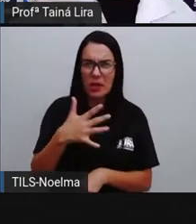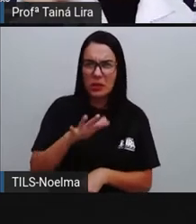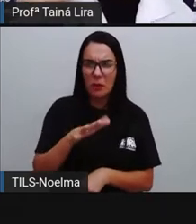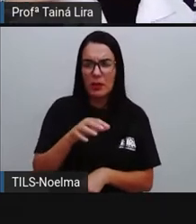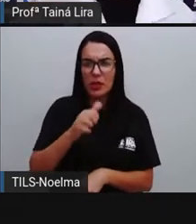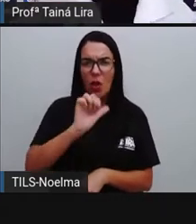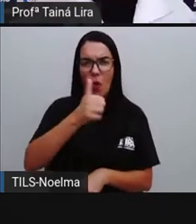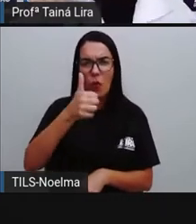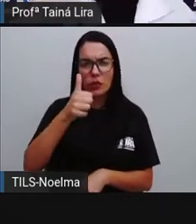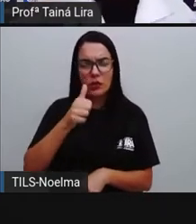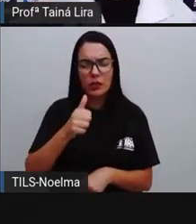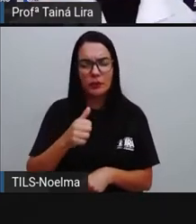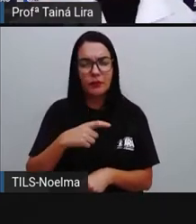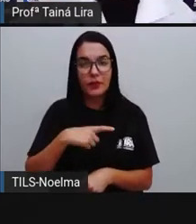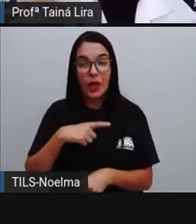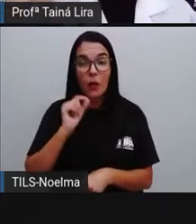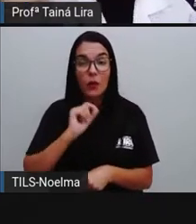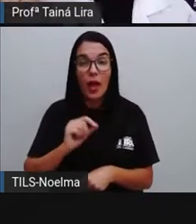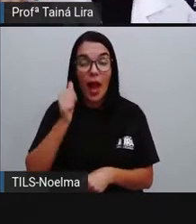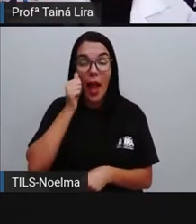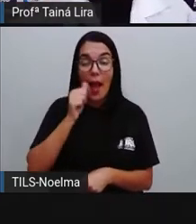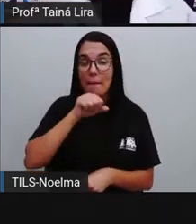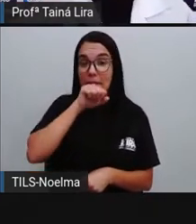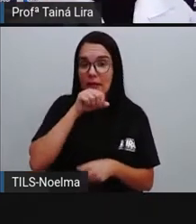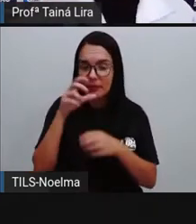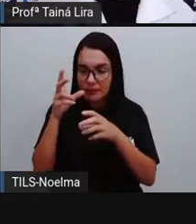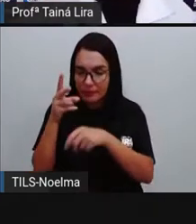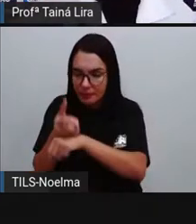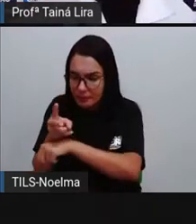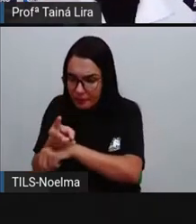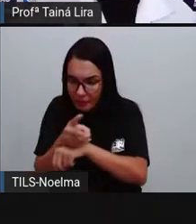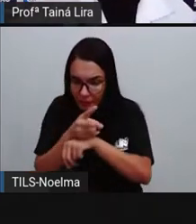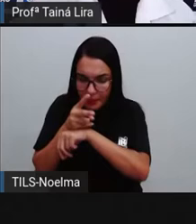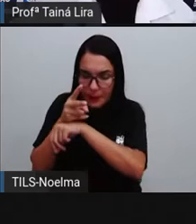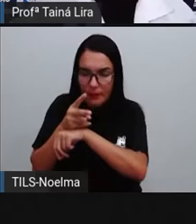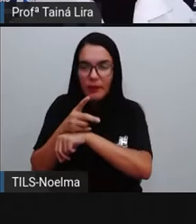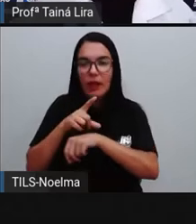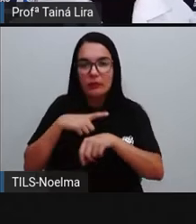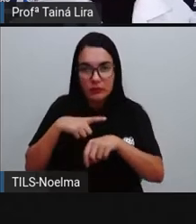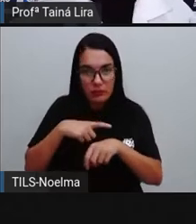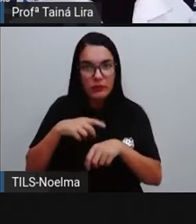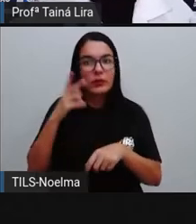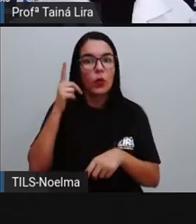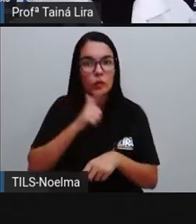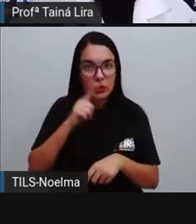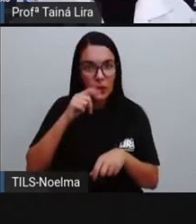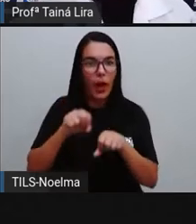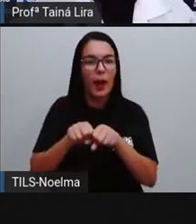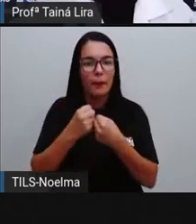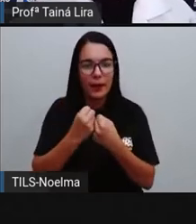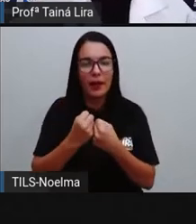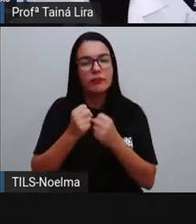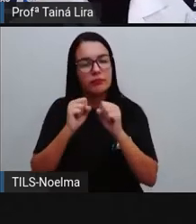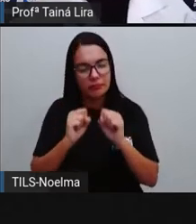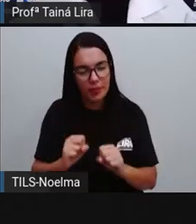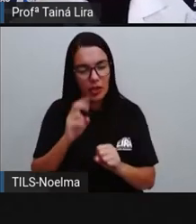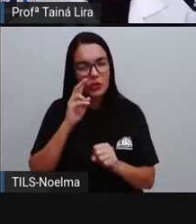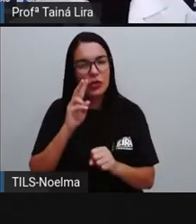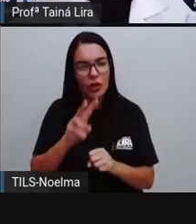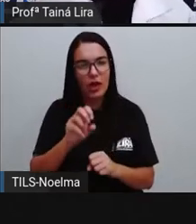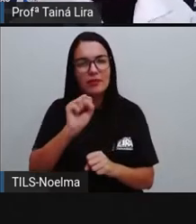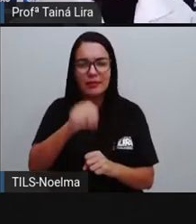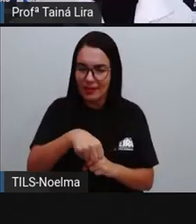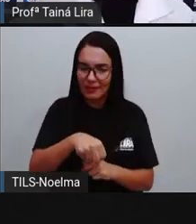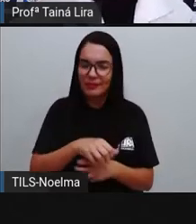dele, filmando, a mãe dele filmando, e ele conseguiu realmente quebrar a taça, tá? Então, ó, sim,